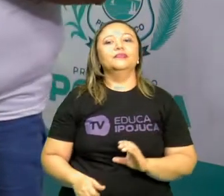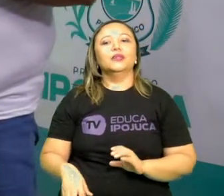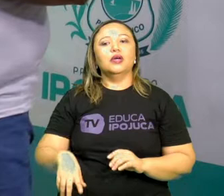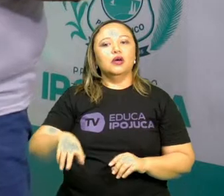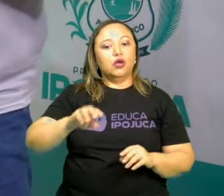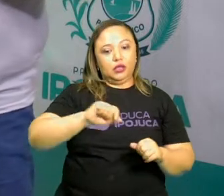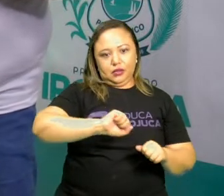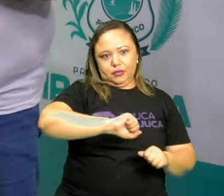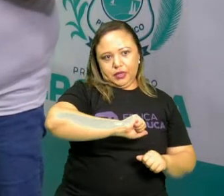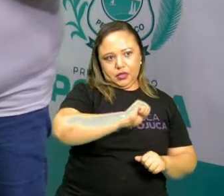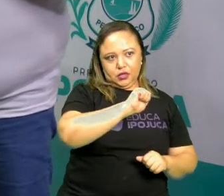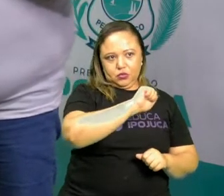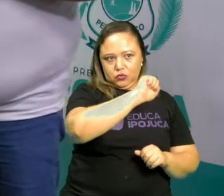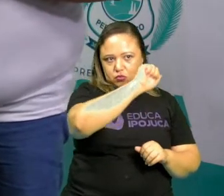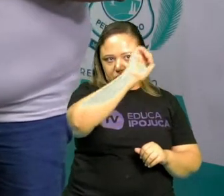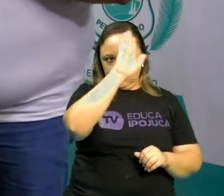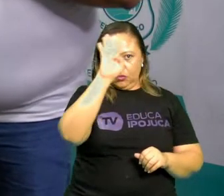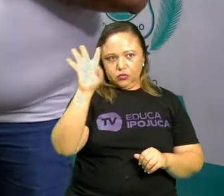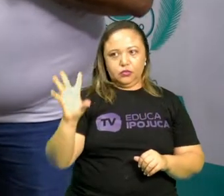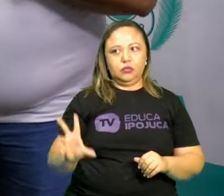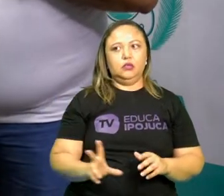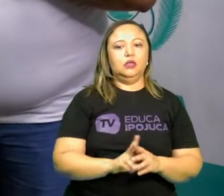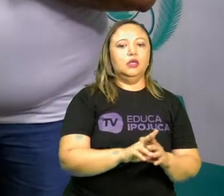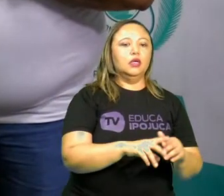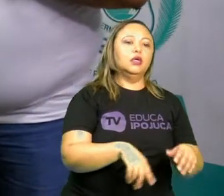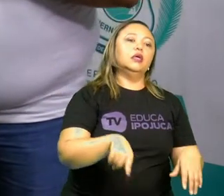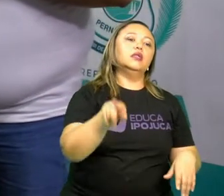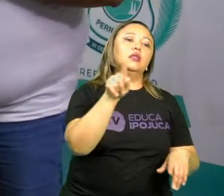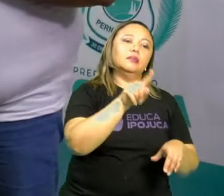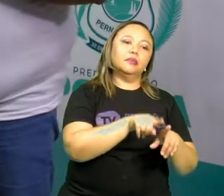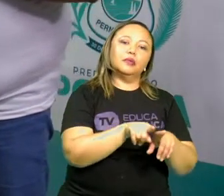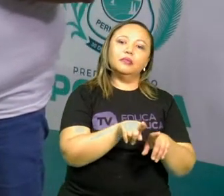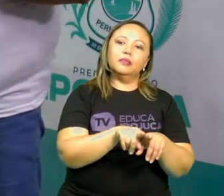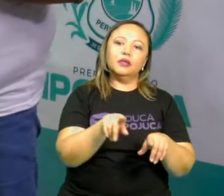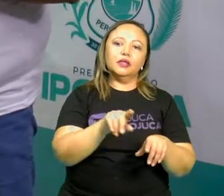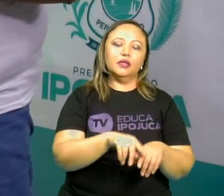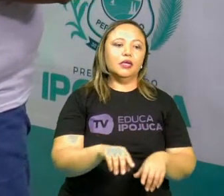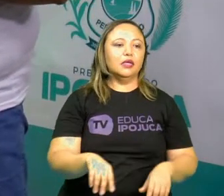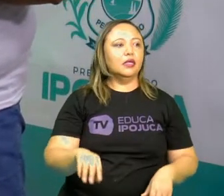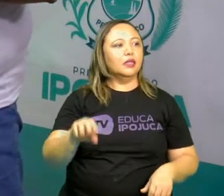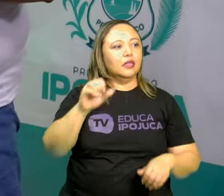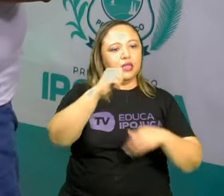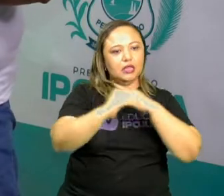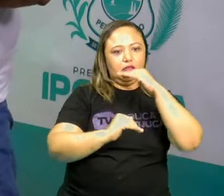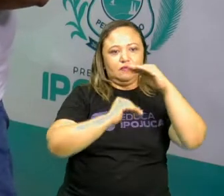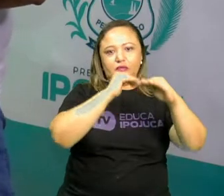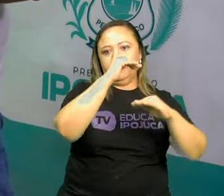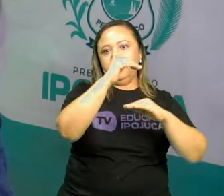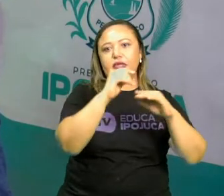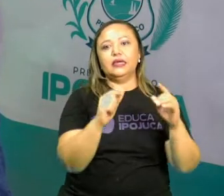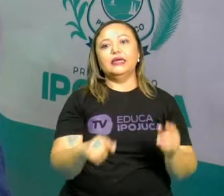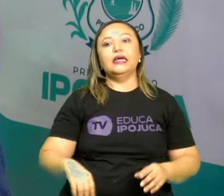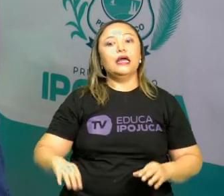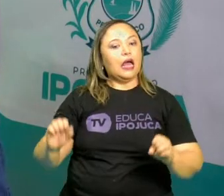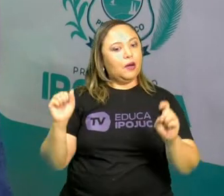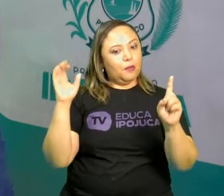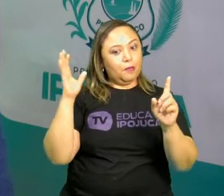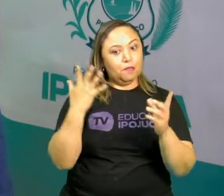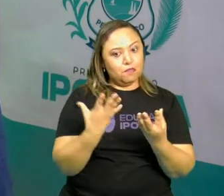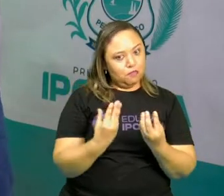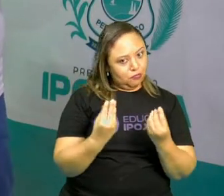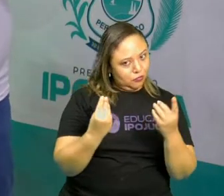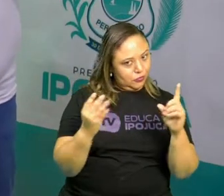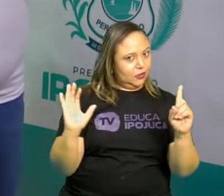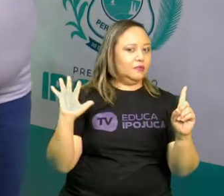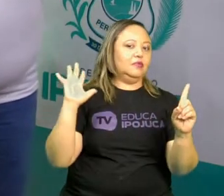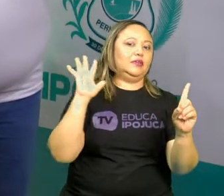Ocidente tem promovido grande influência no Oriente, algo que ocorria raramente no século XIX.